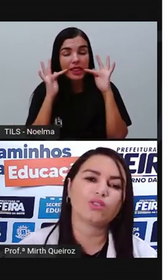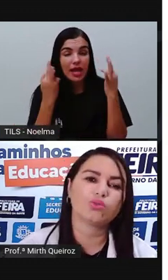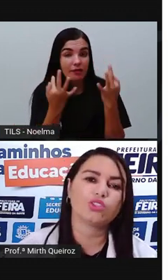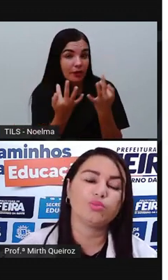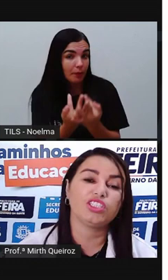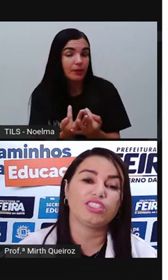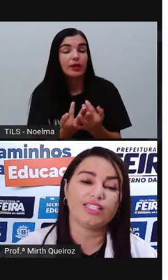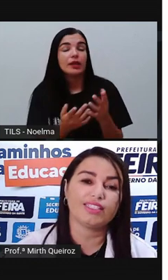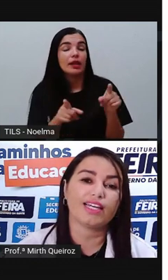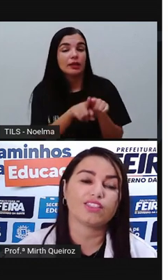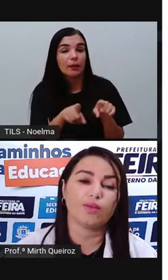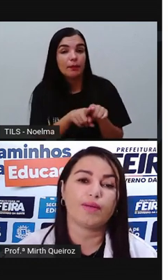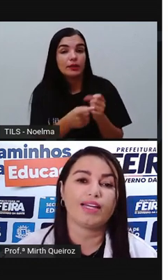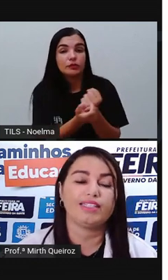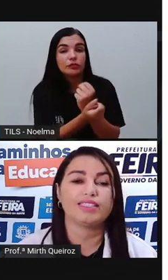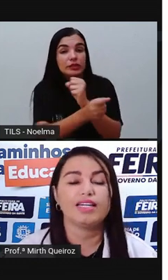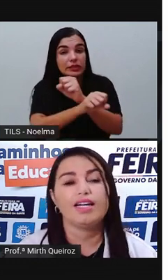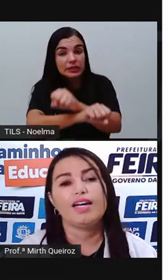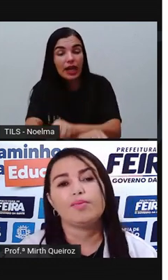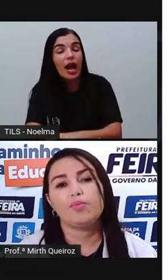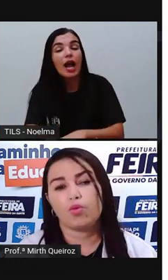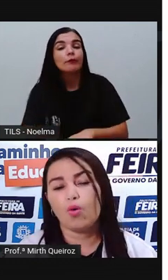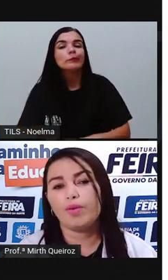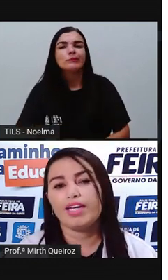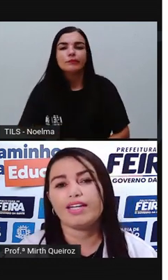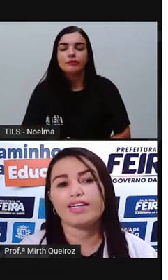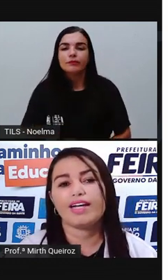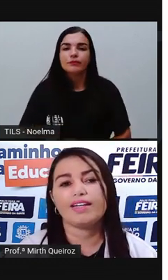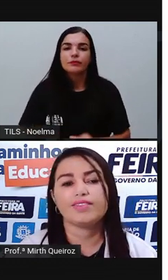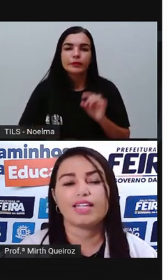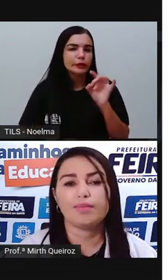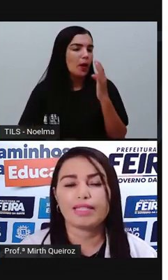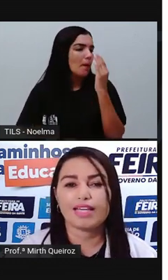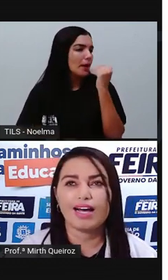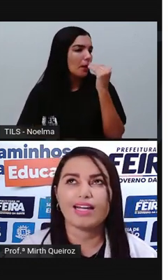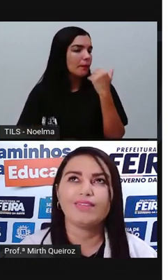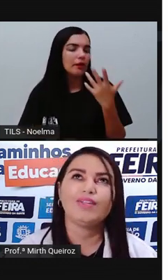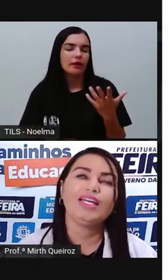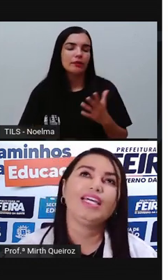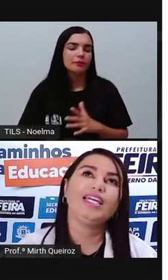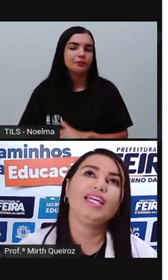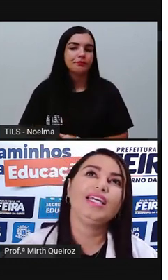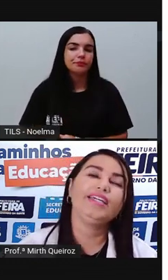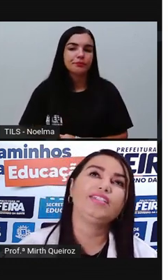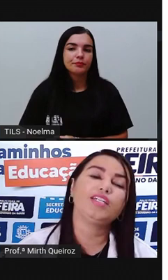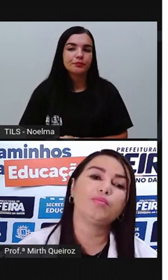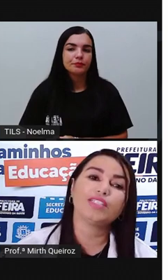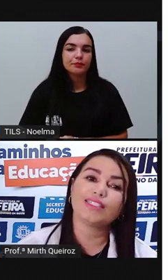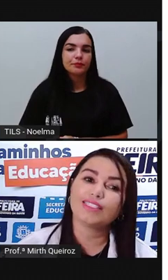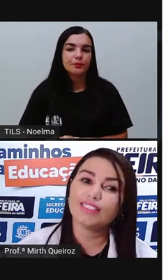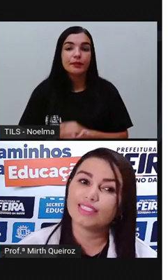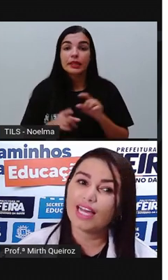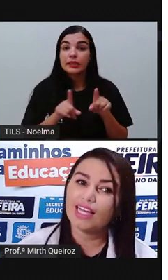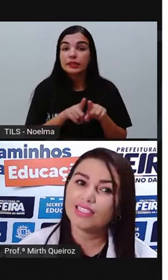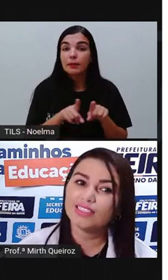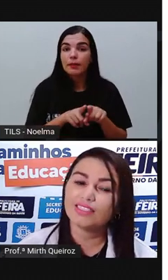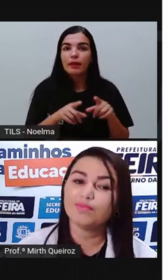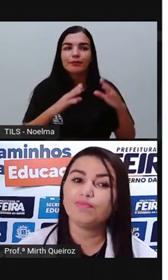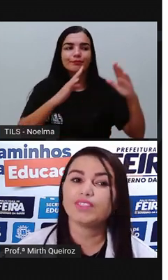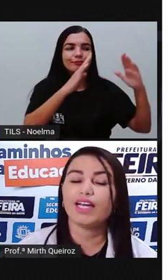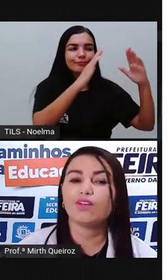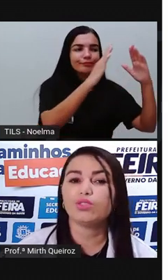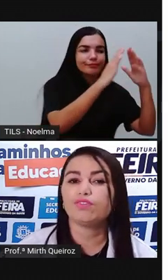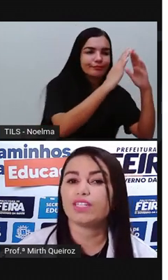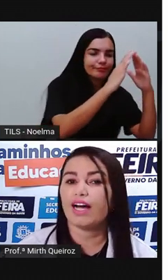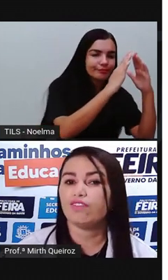assim, a agricultura de subsistência, que era só para eles comerem, né? Se alimentarem. E tínhamos as senzalas,